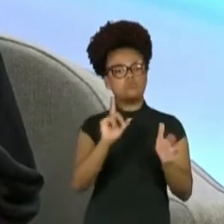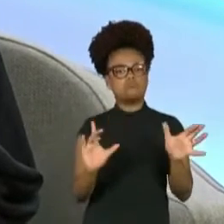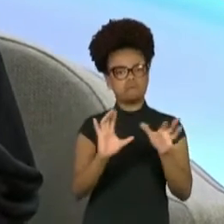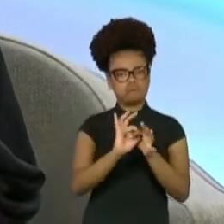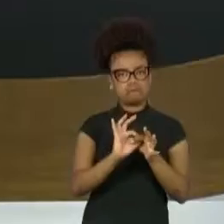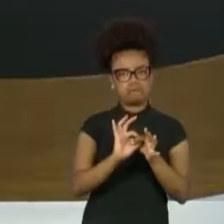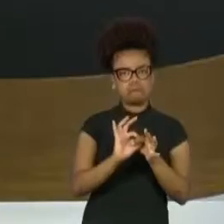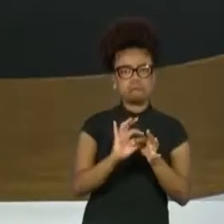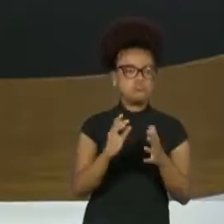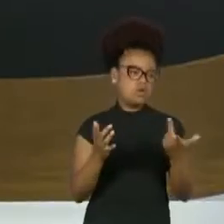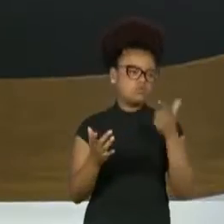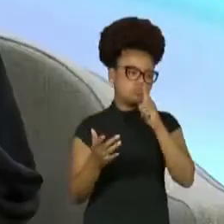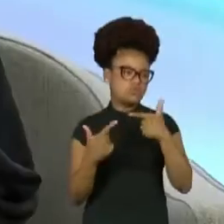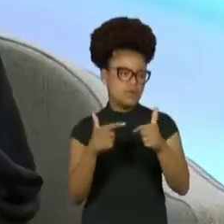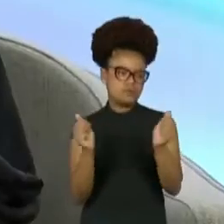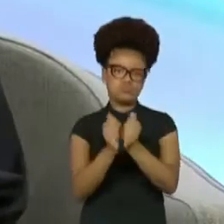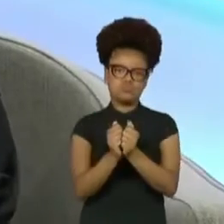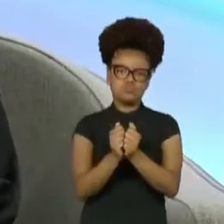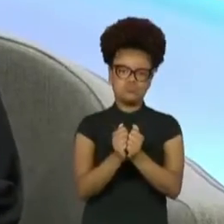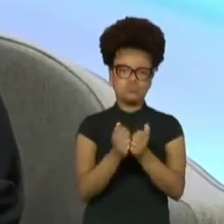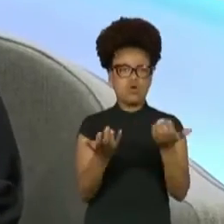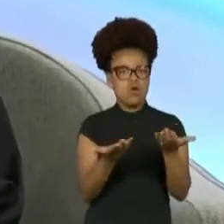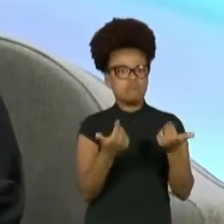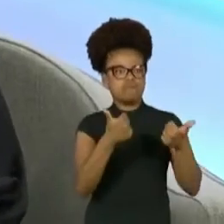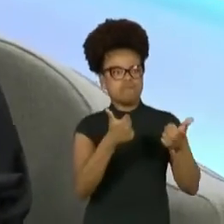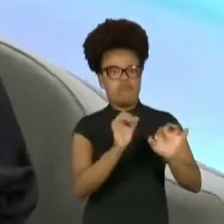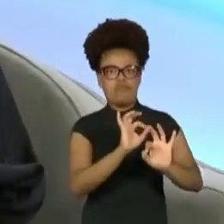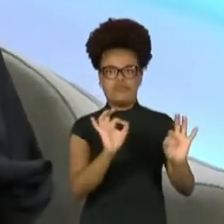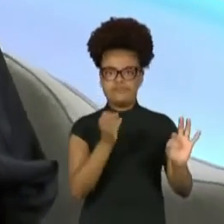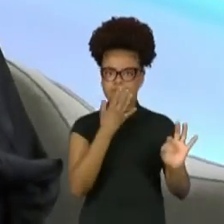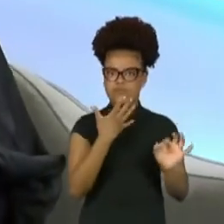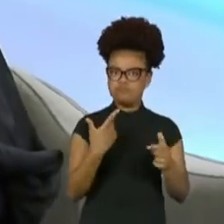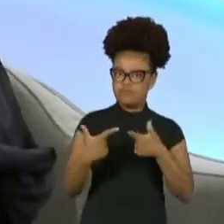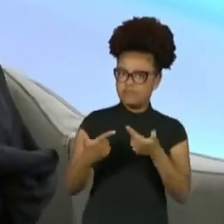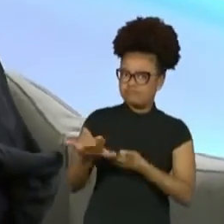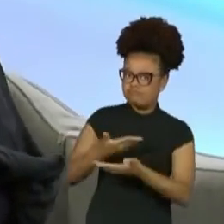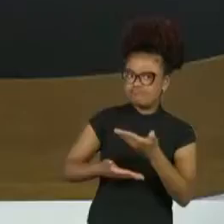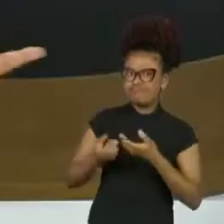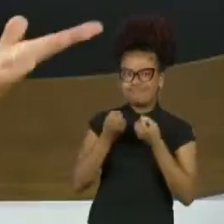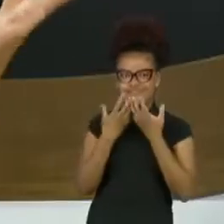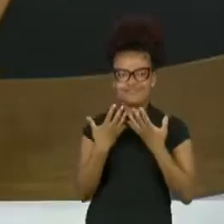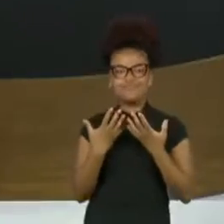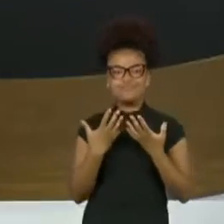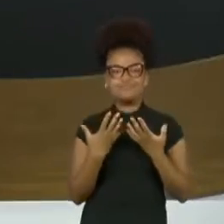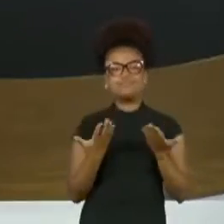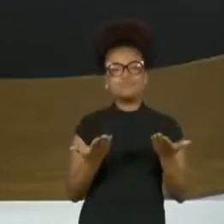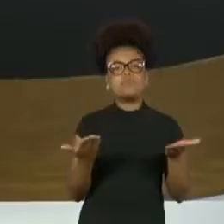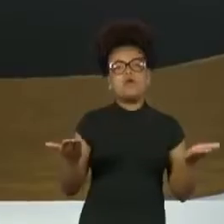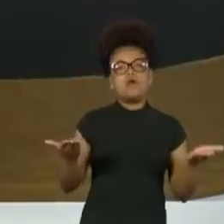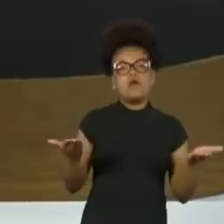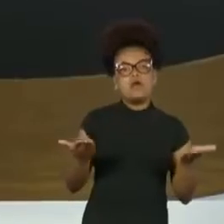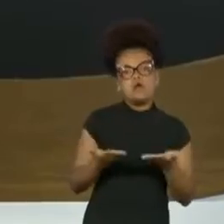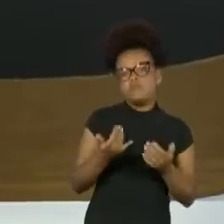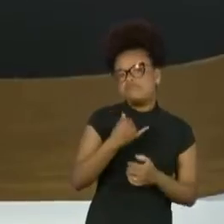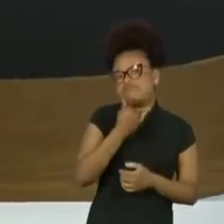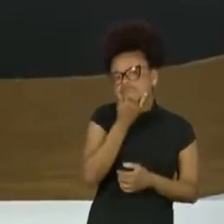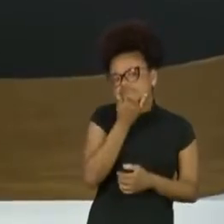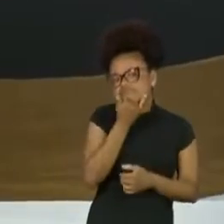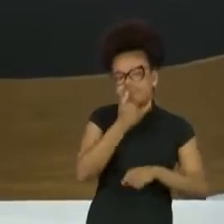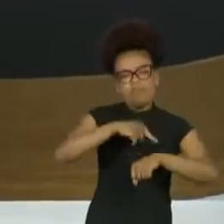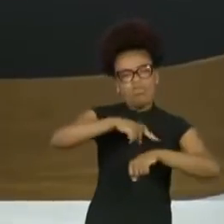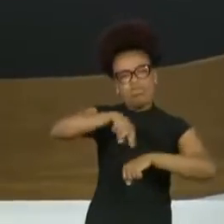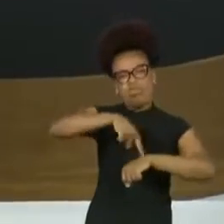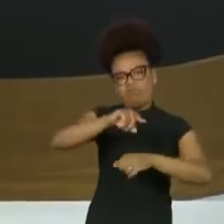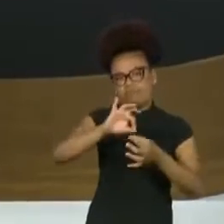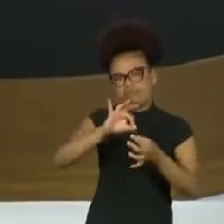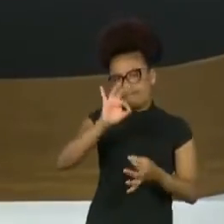mesmo. E deu uma boa liga? Com certeza. Com certeza. É isso, gente. Infelizmente, o nosso tempo chegou ao fim. Eu